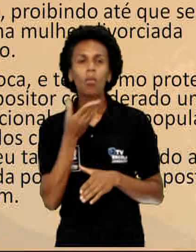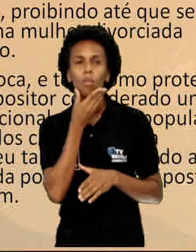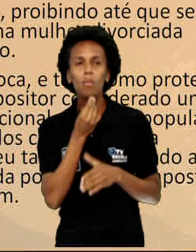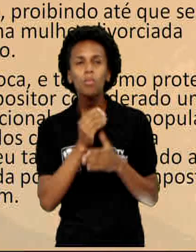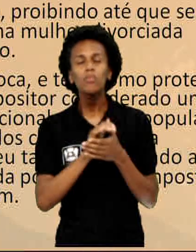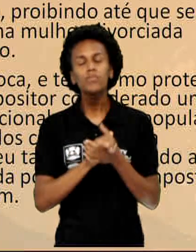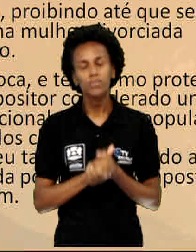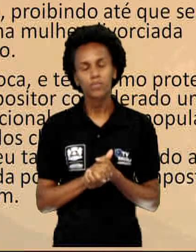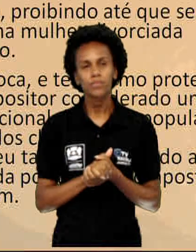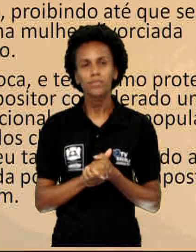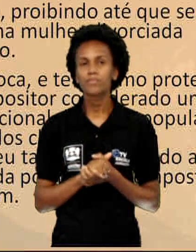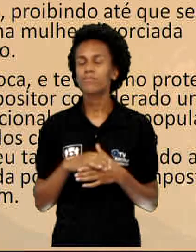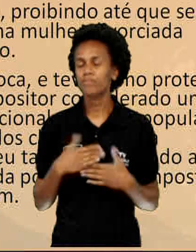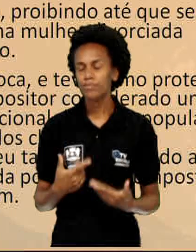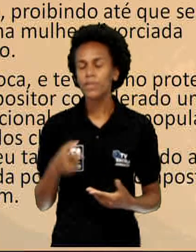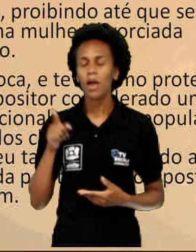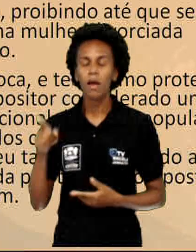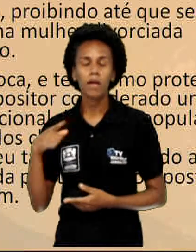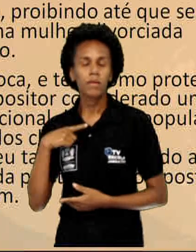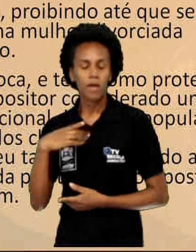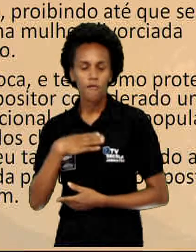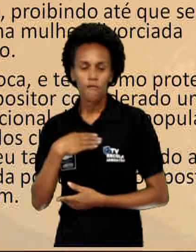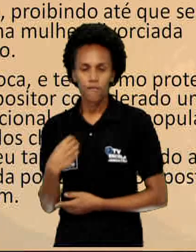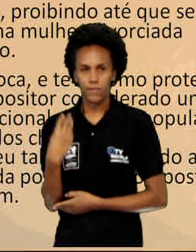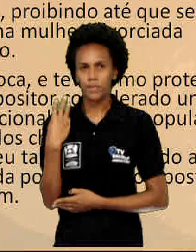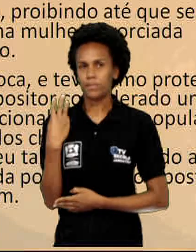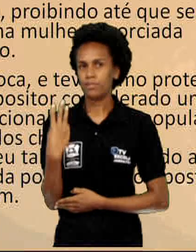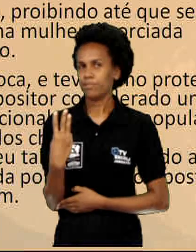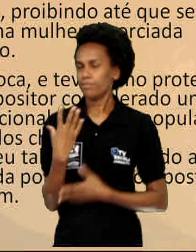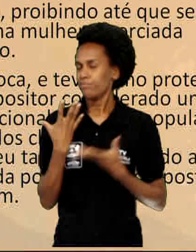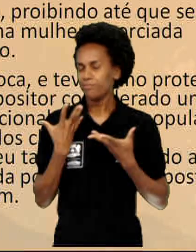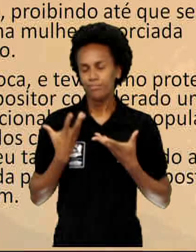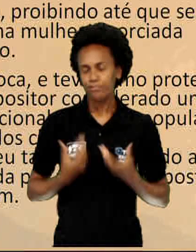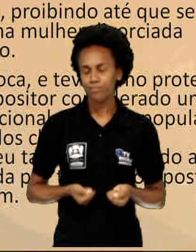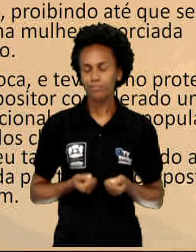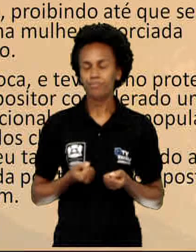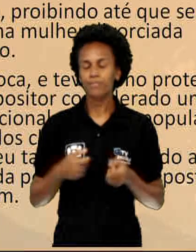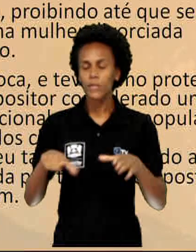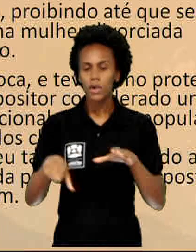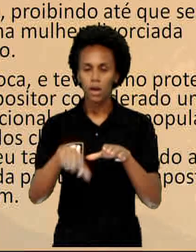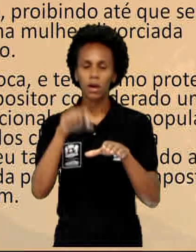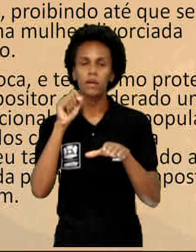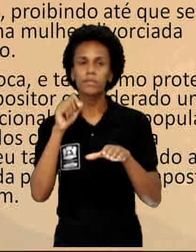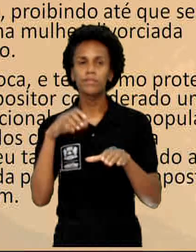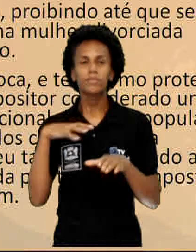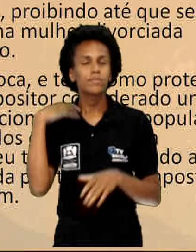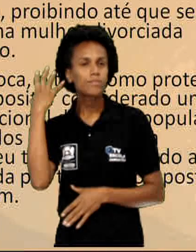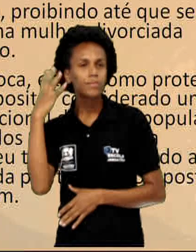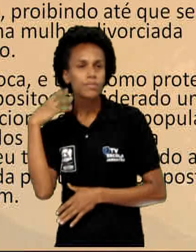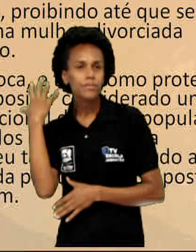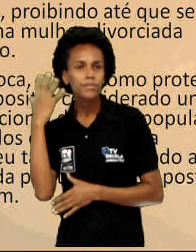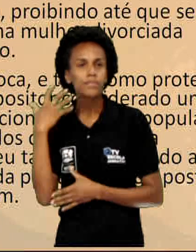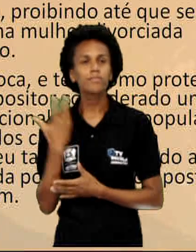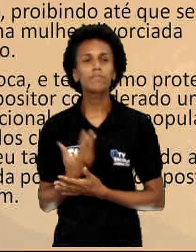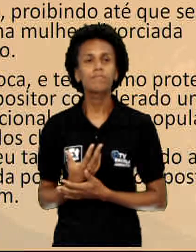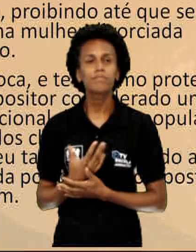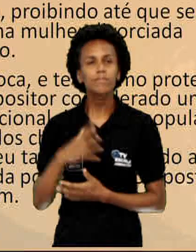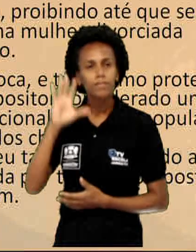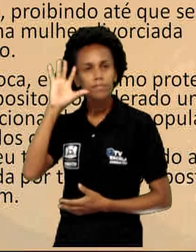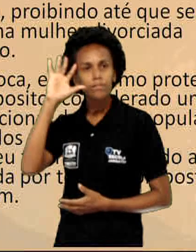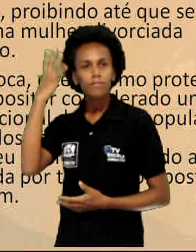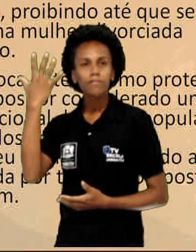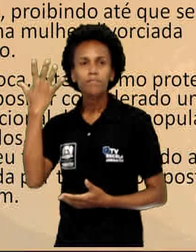Mesmo com três filhos, não aceita as imposições do marido e escolhe a música. Sua decisão